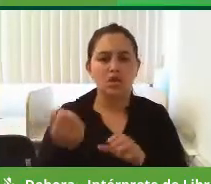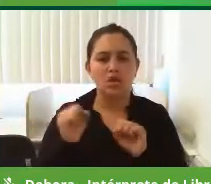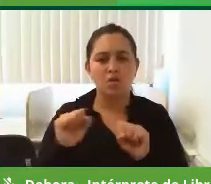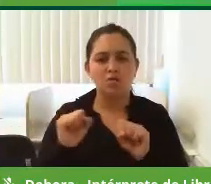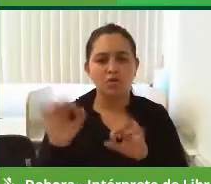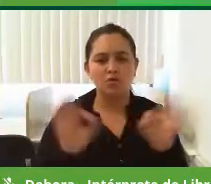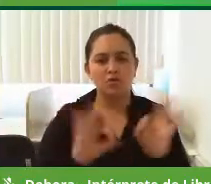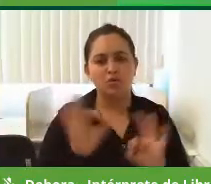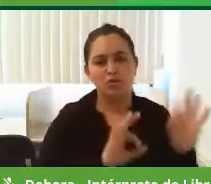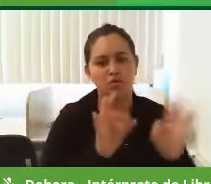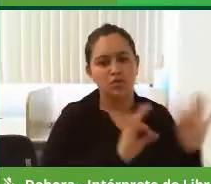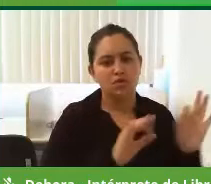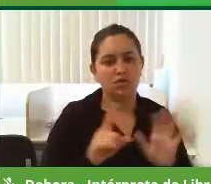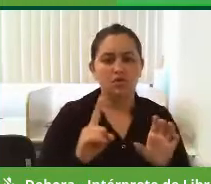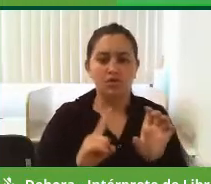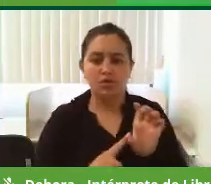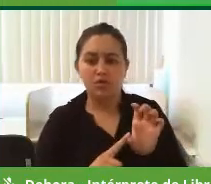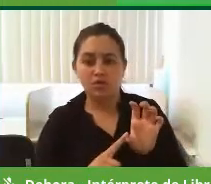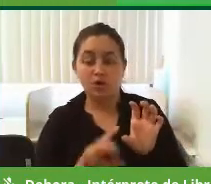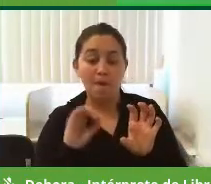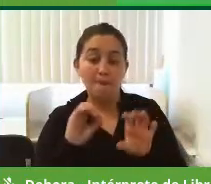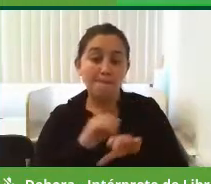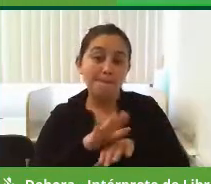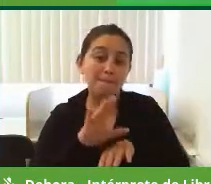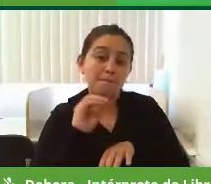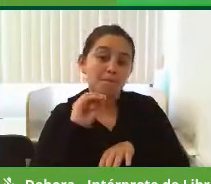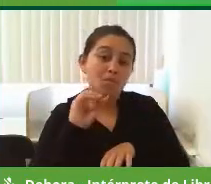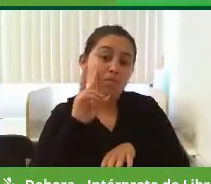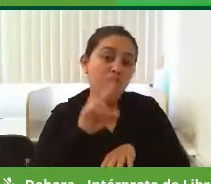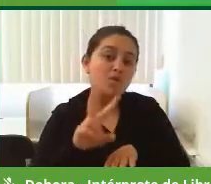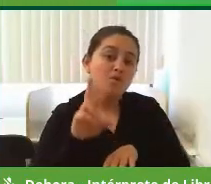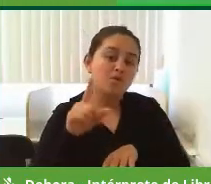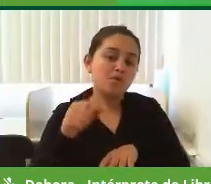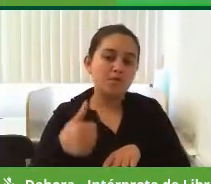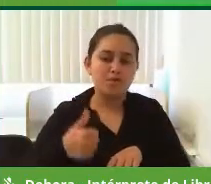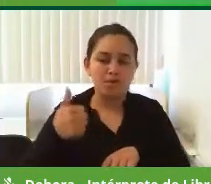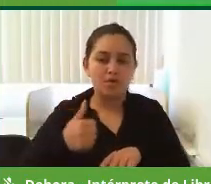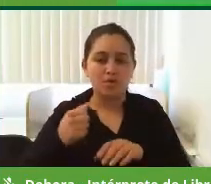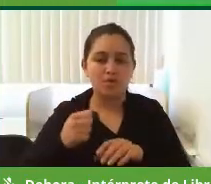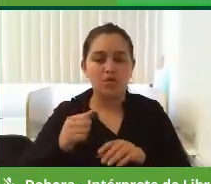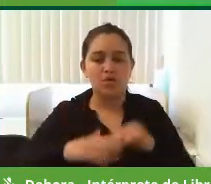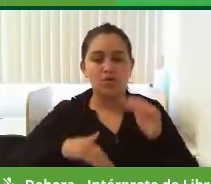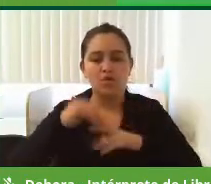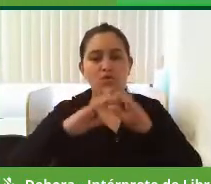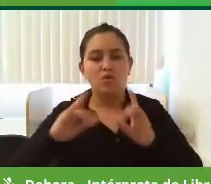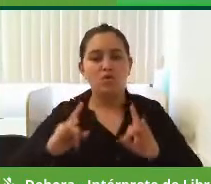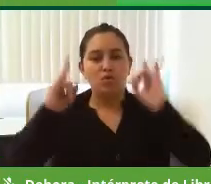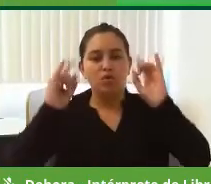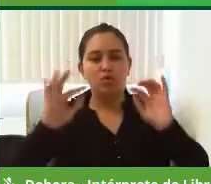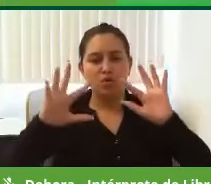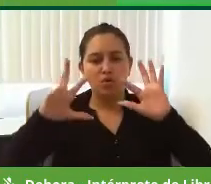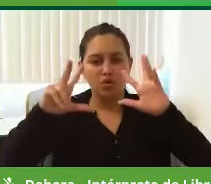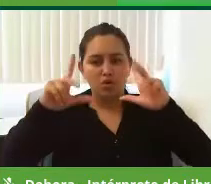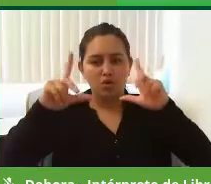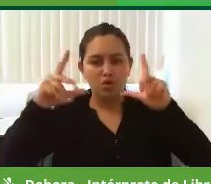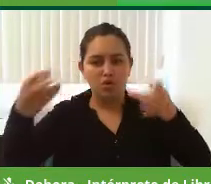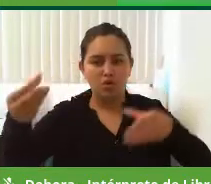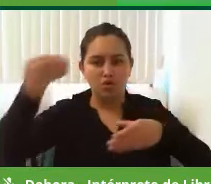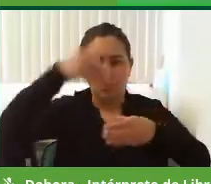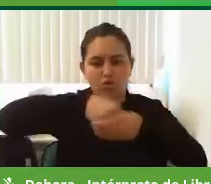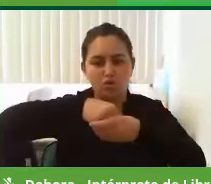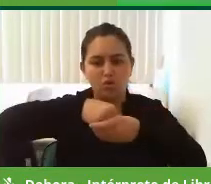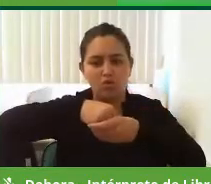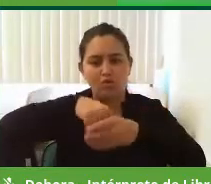organização da cidade. Mas o que nós vemos assim, primeiro? É que os prédios públicos estão todos no eixo central.